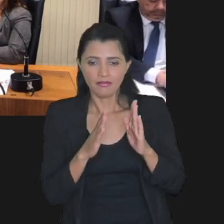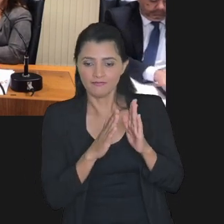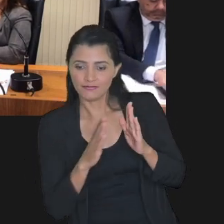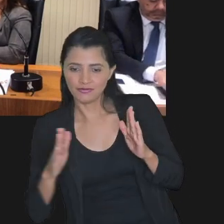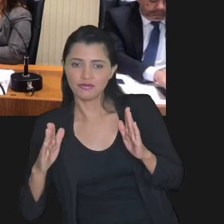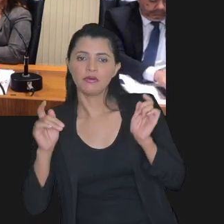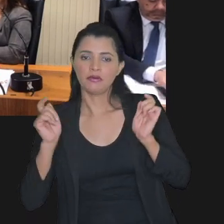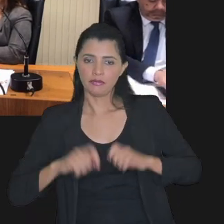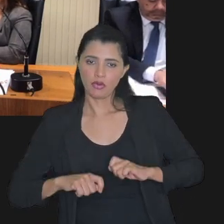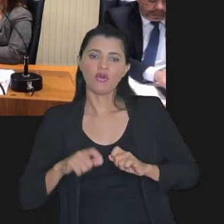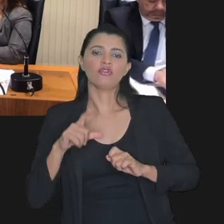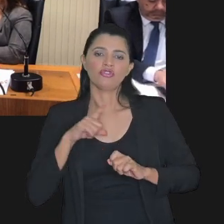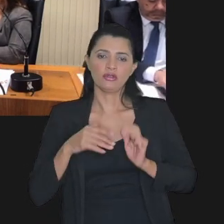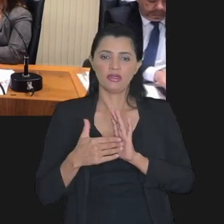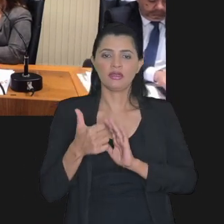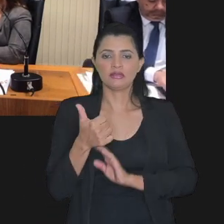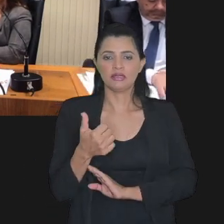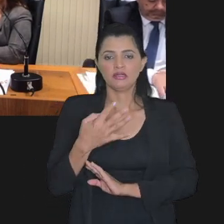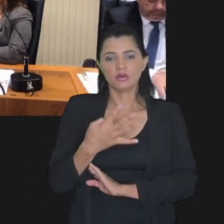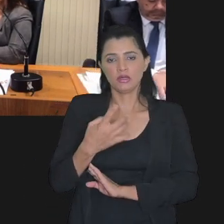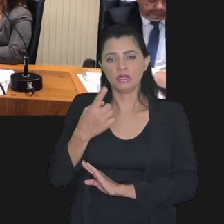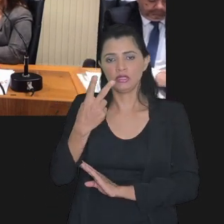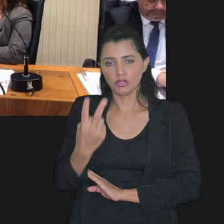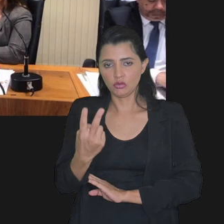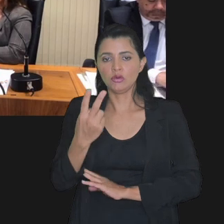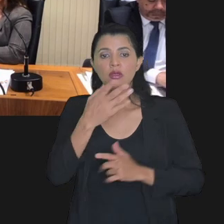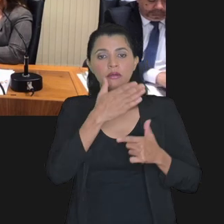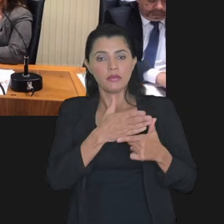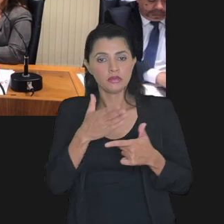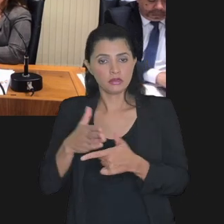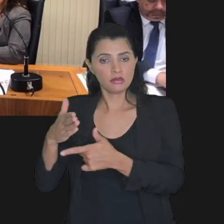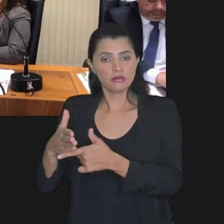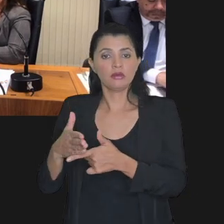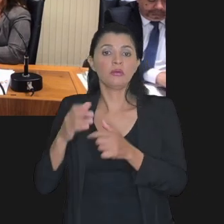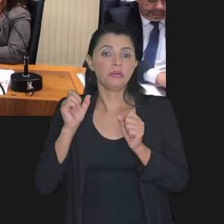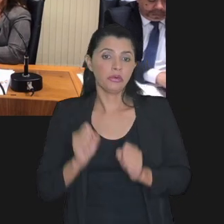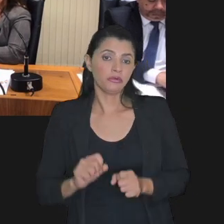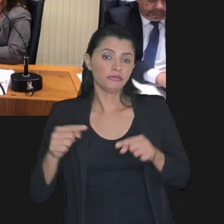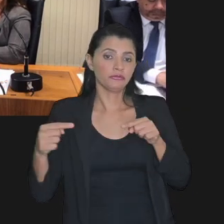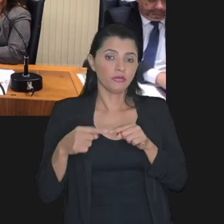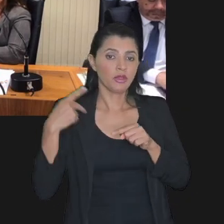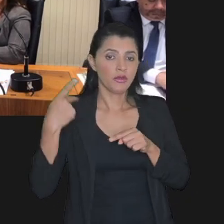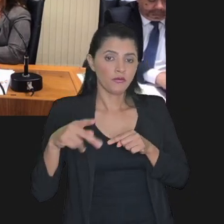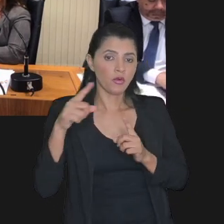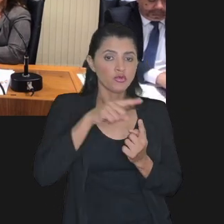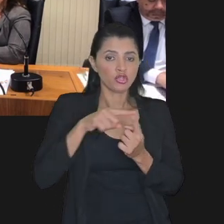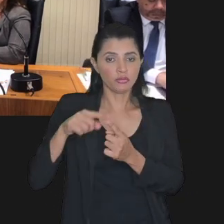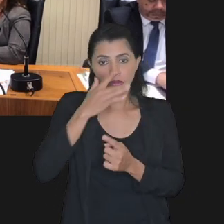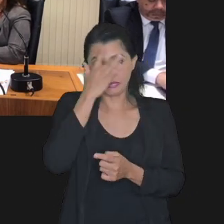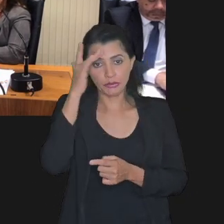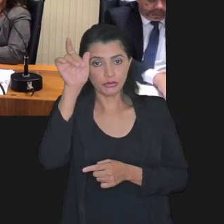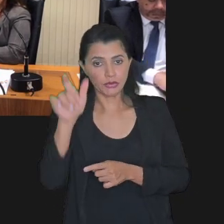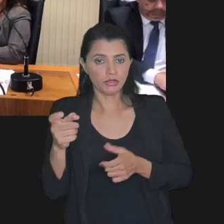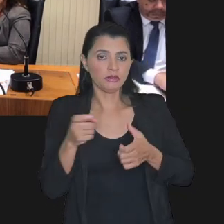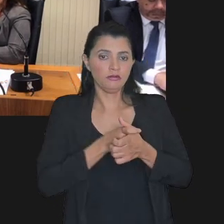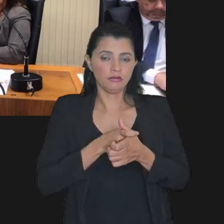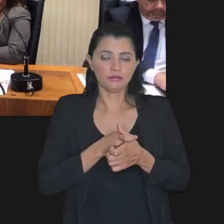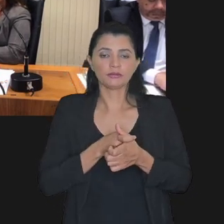prazo de pagamento que pode ir até 142 prestações conforme o tipo de devedor.